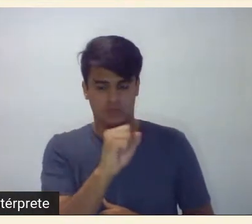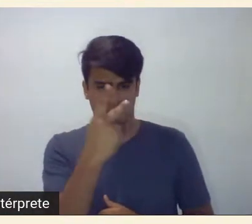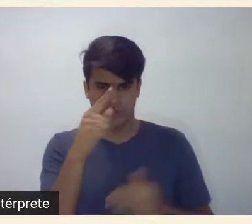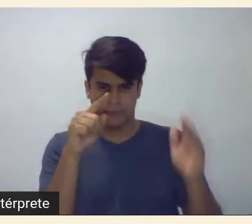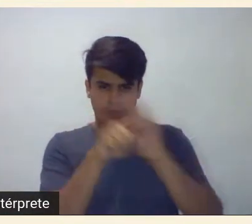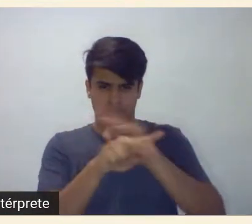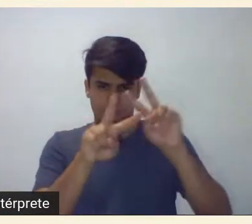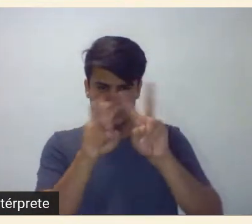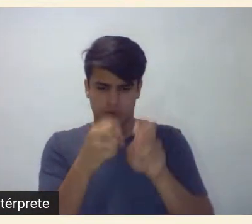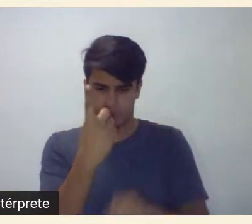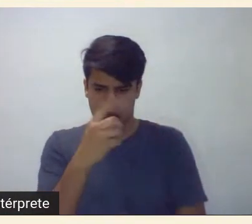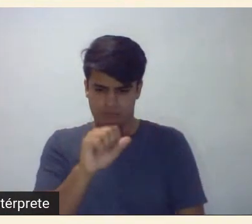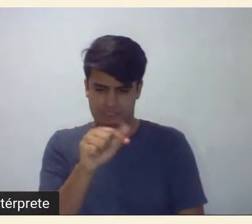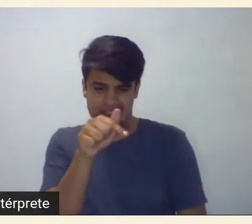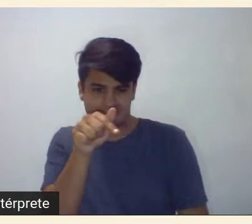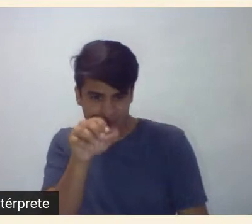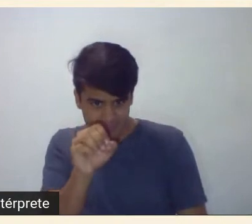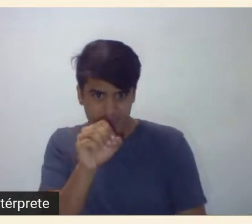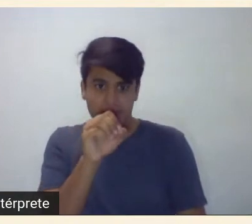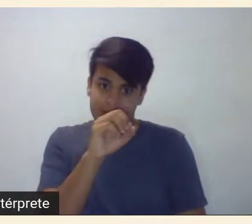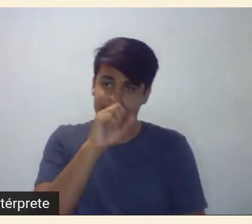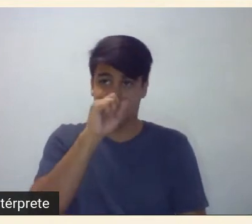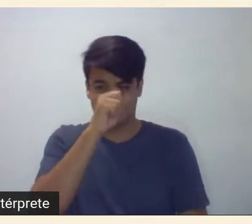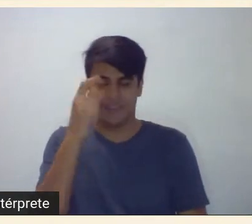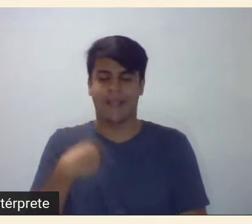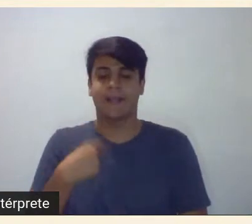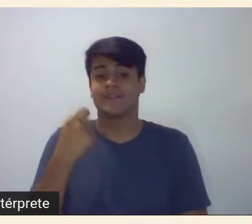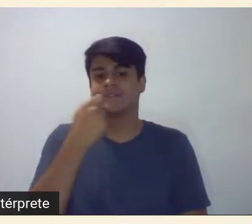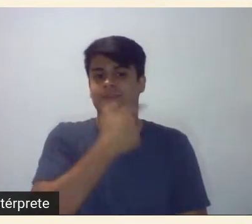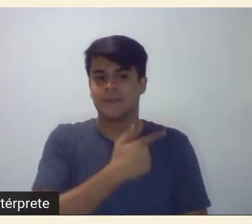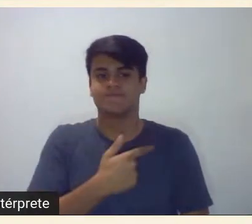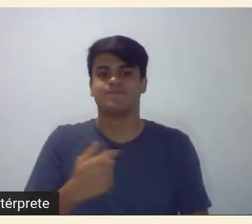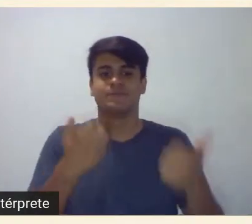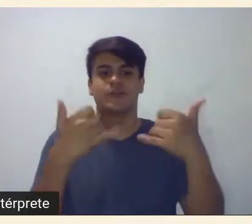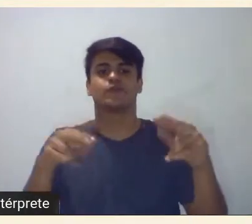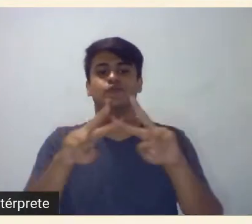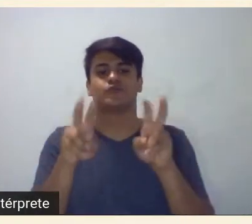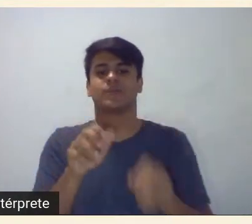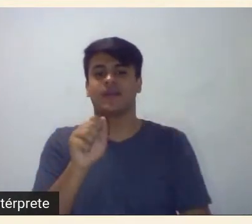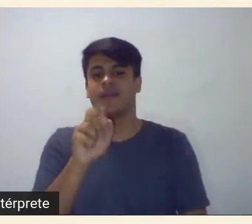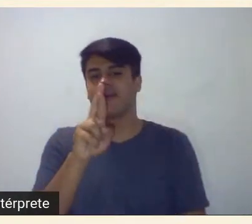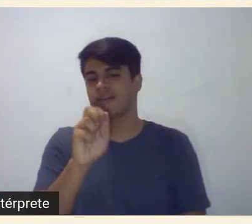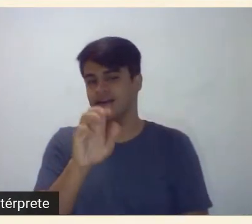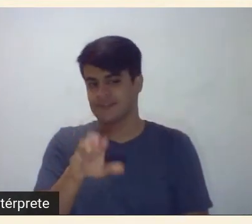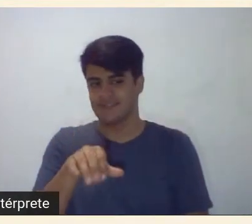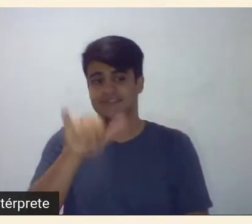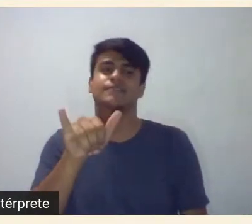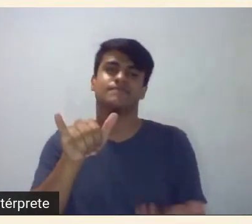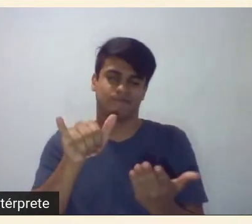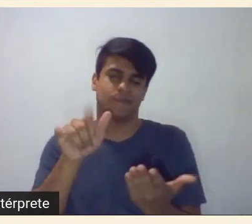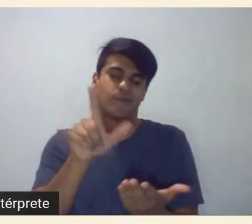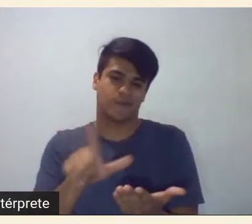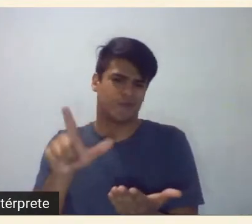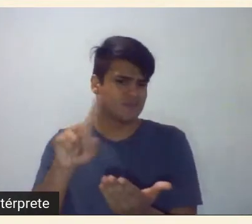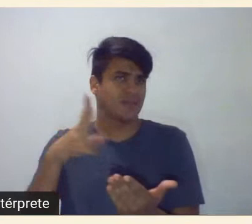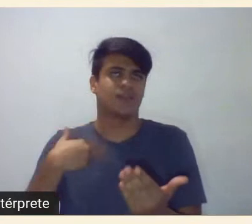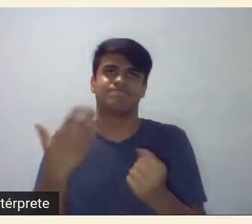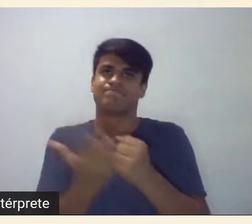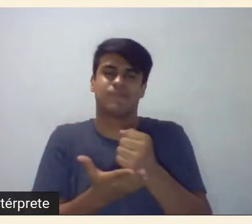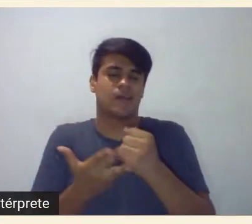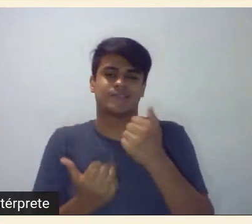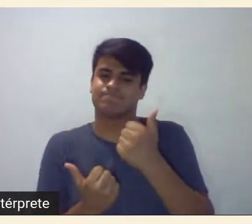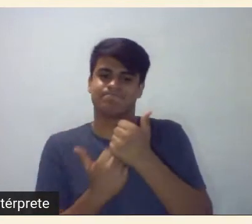os anos 70 eu até ri quando você falou Daracy porque claro ela é uma gente absolutamente fundamental tanto na